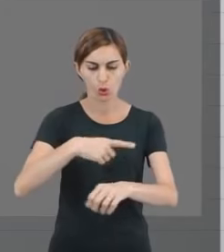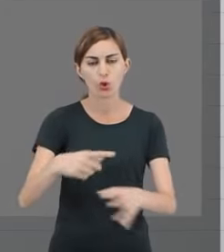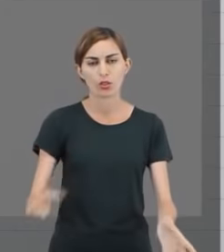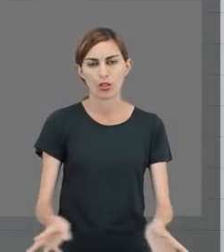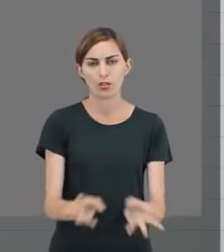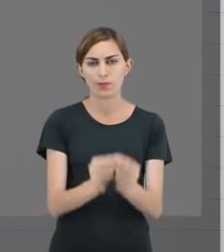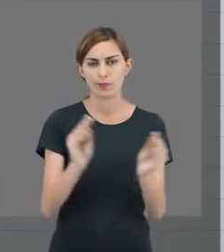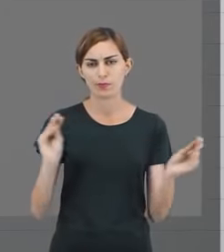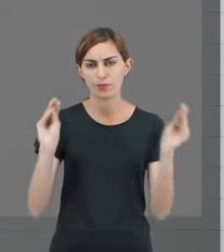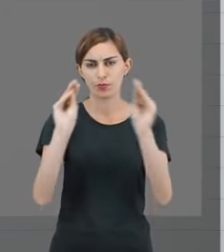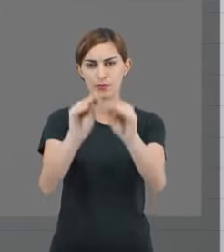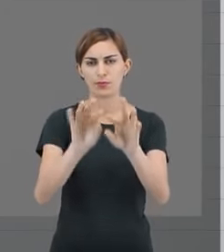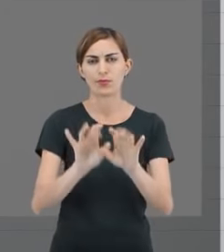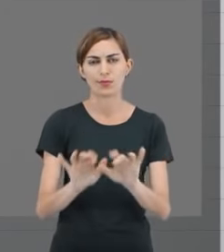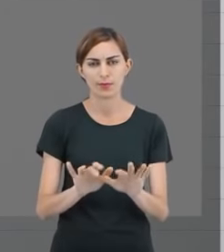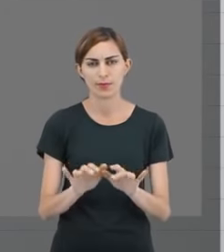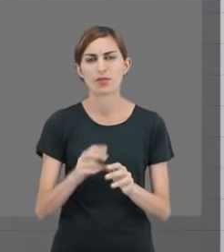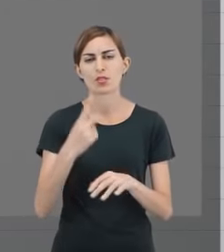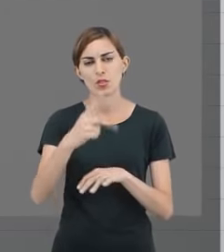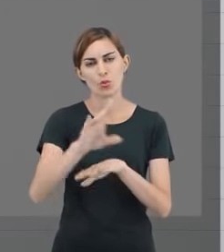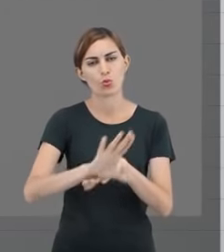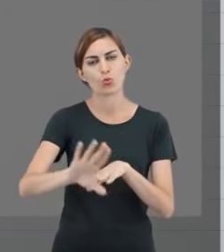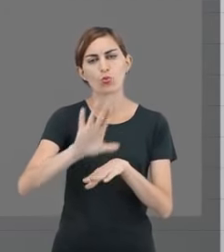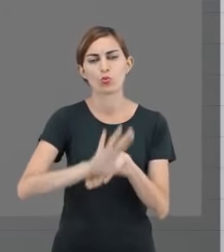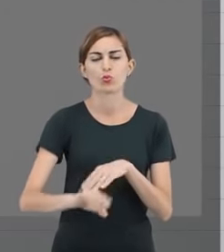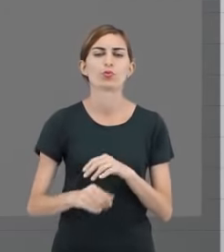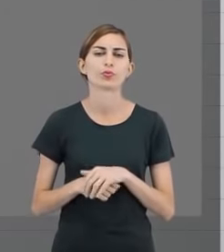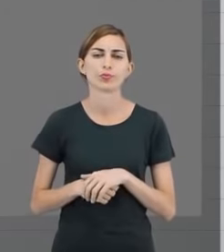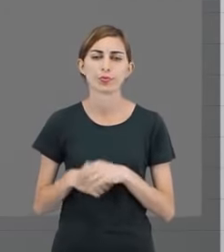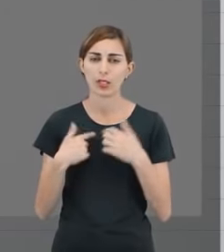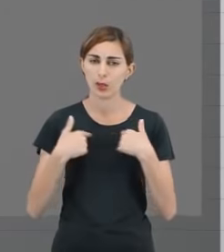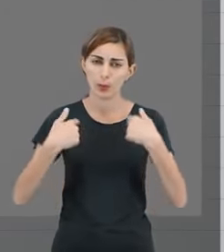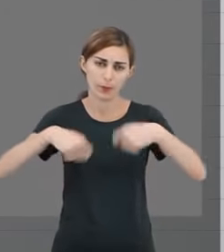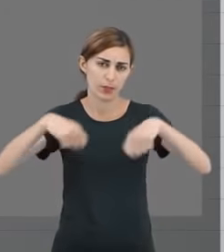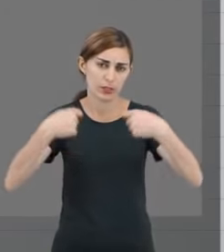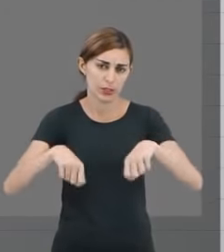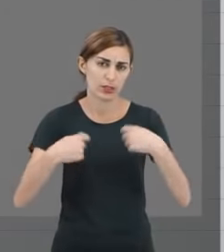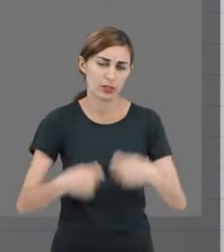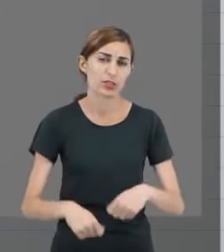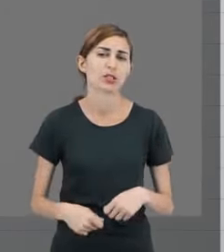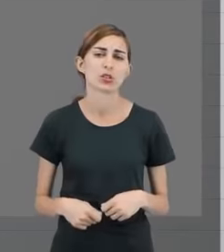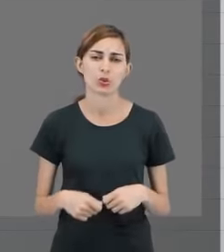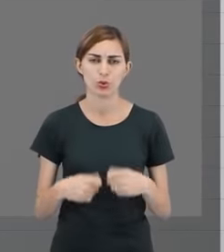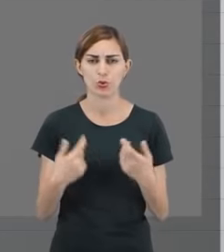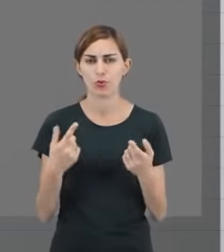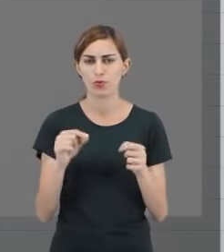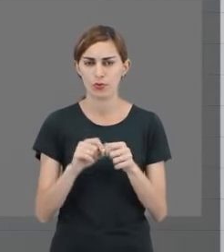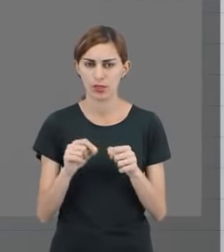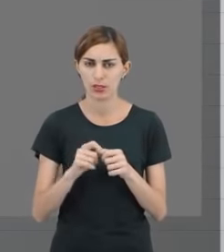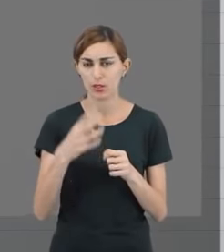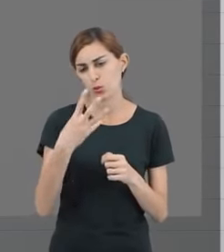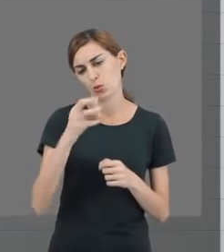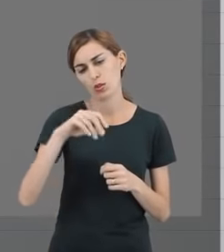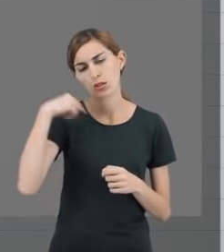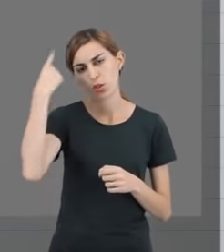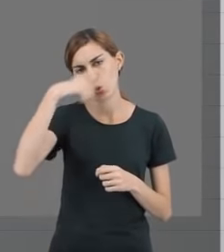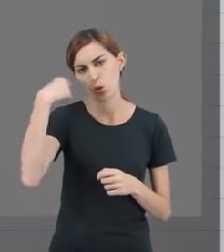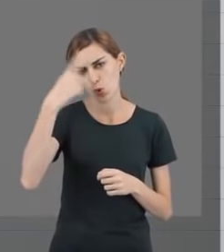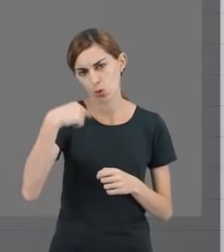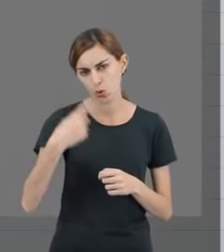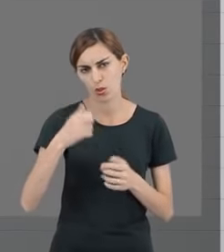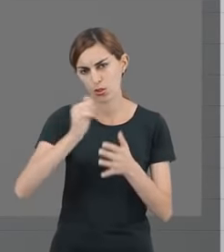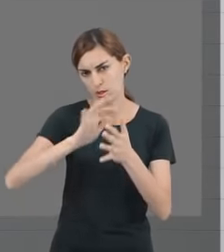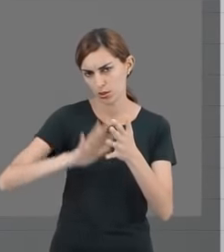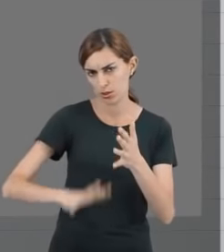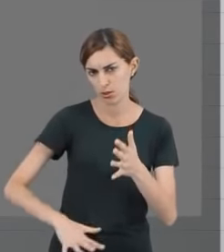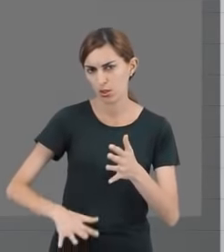computada para você no seu curso. E eu preciso necessariamente fazer 40 horas de atividades